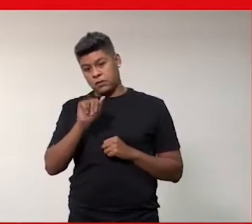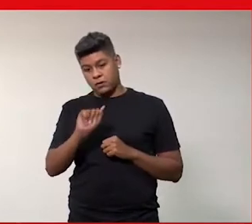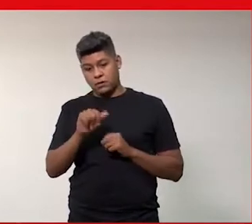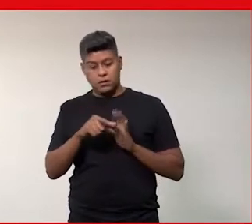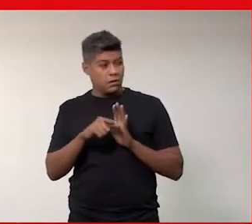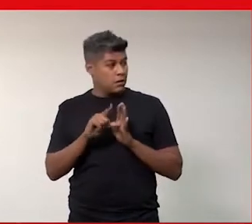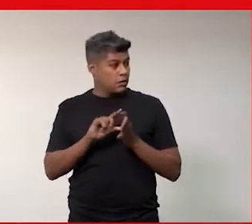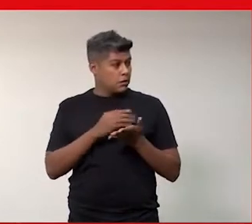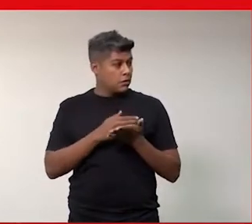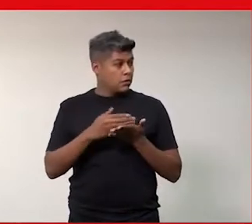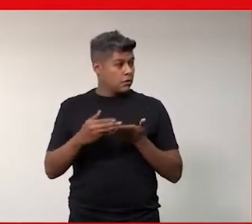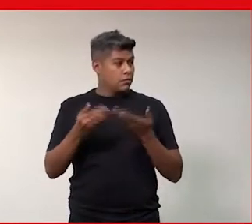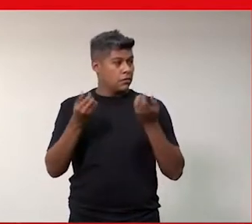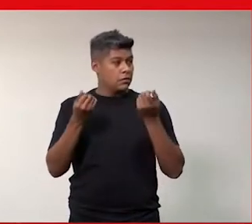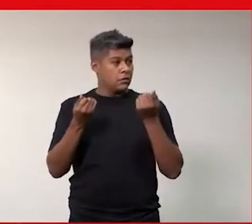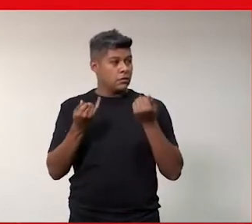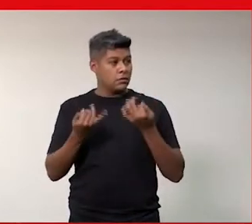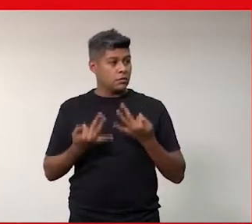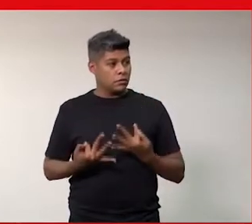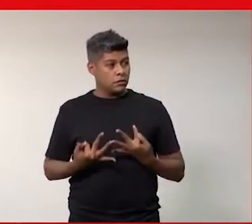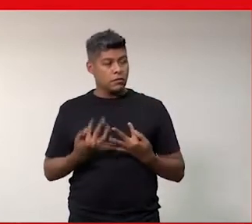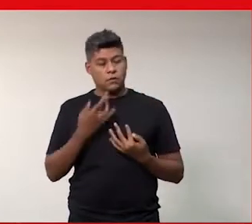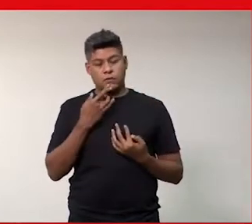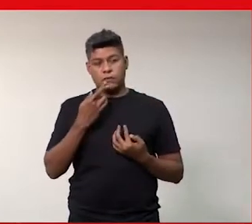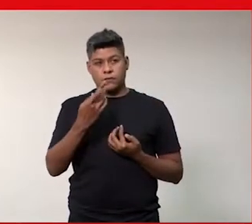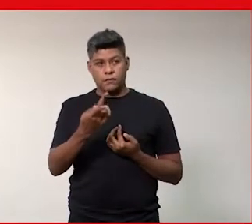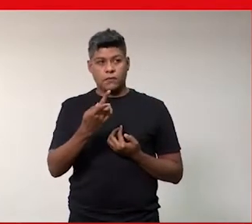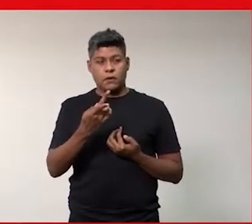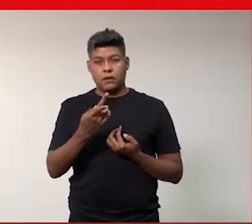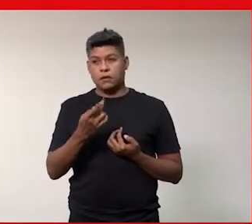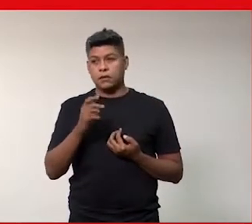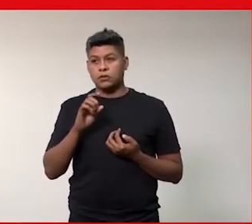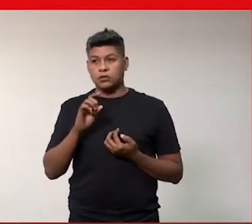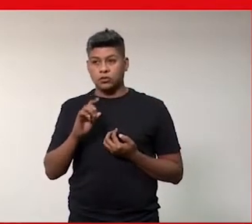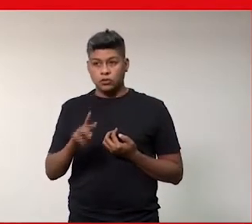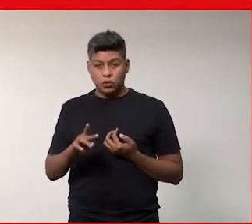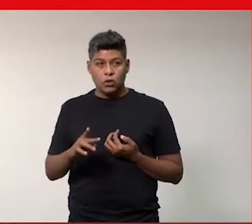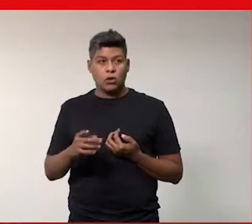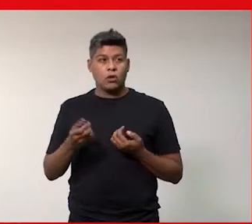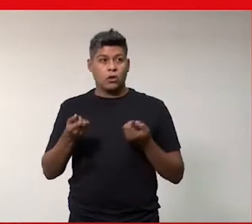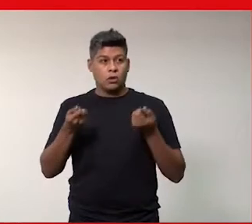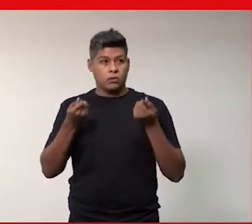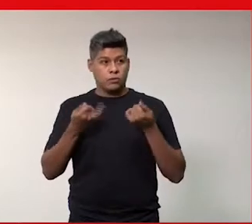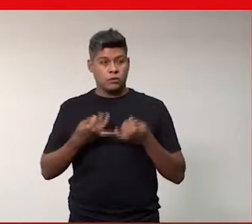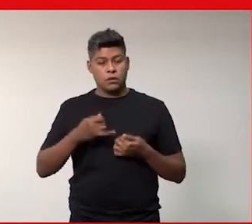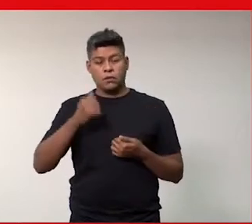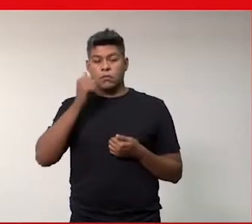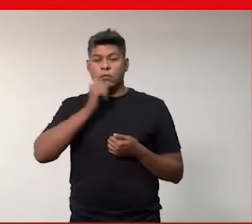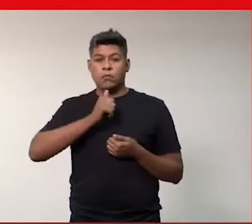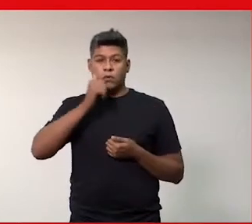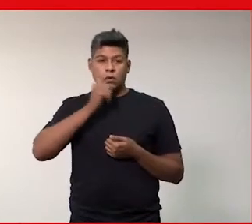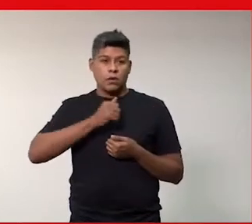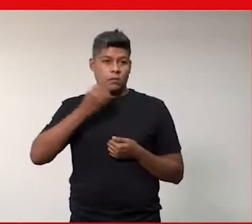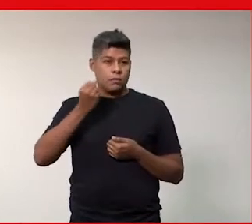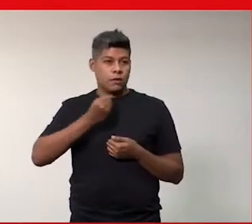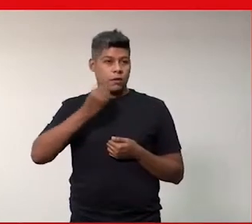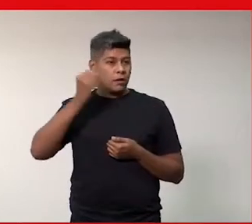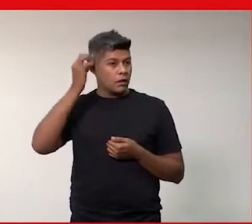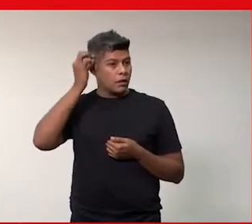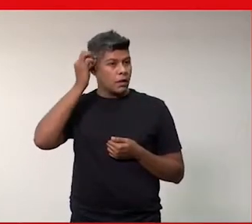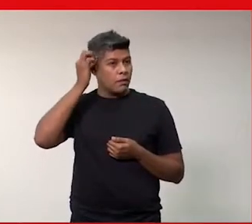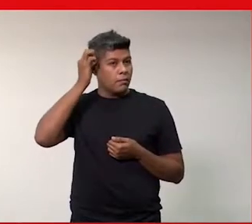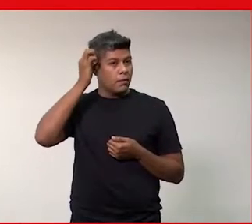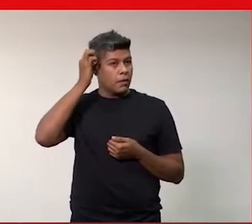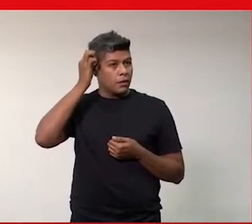exposição aqui, quer dizer, a breve fala, eu vou só me audiodescrever. Eu sou uma mulher branca, de cabelos